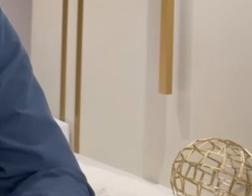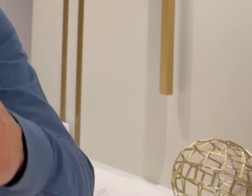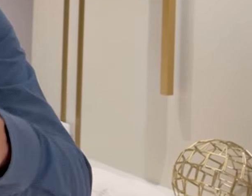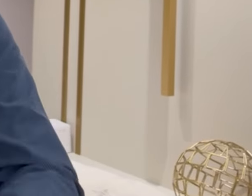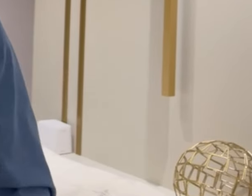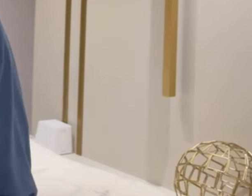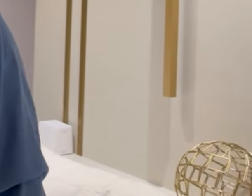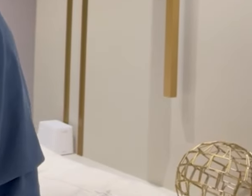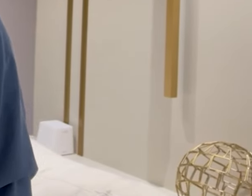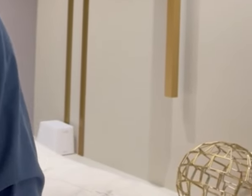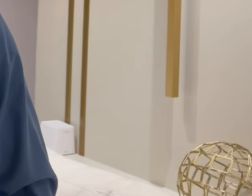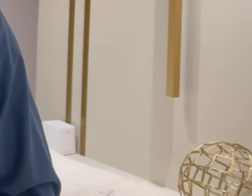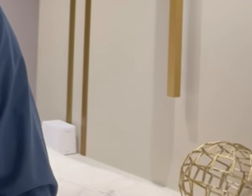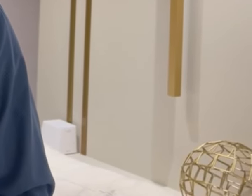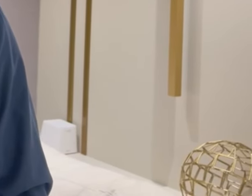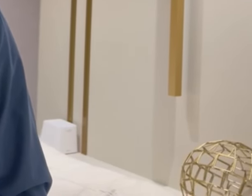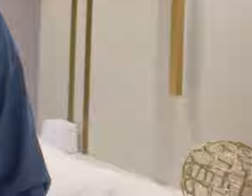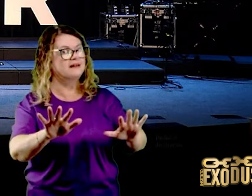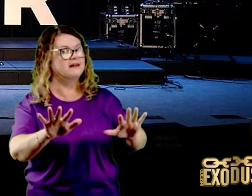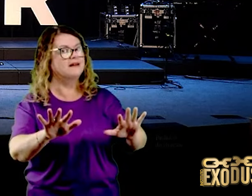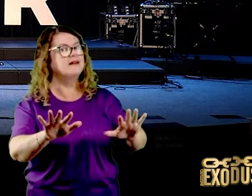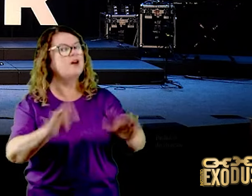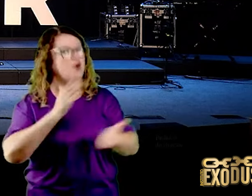guerra espiritual. Vai lá. Vai ser uma bênção.